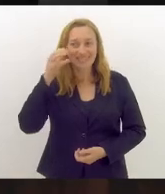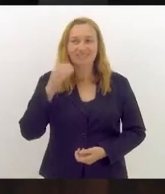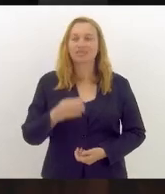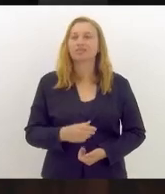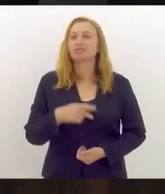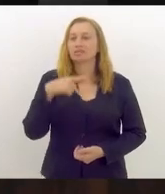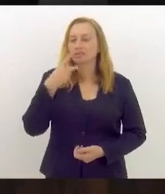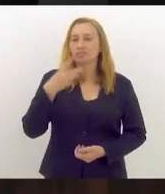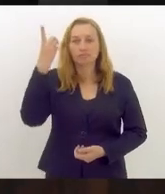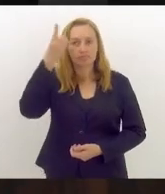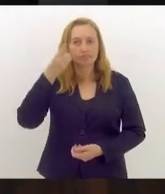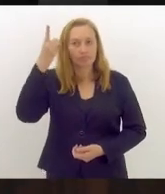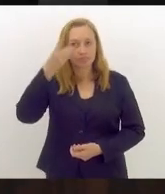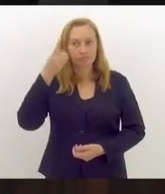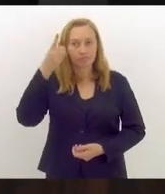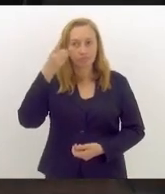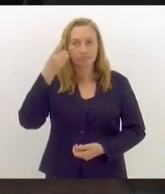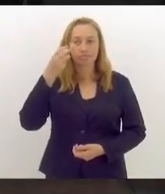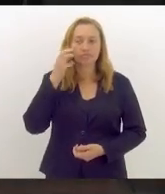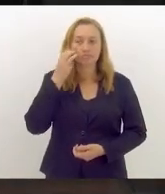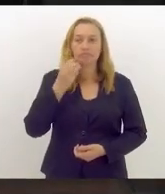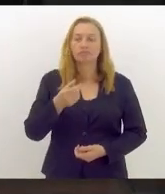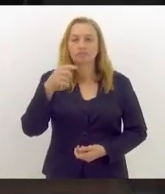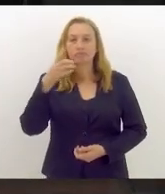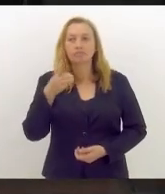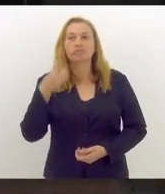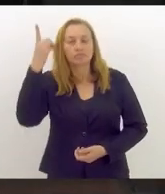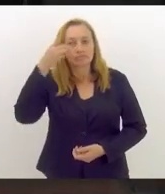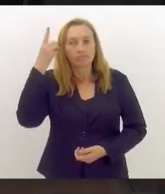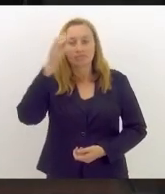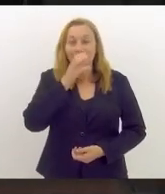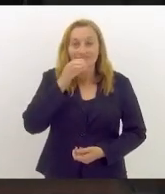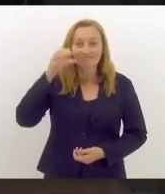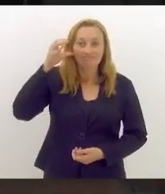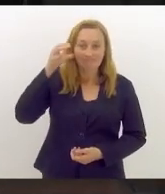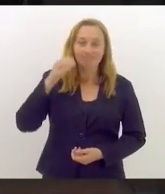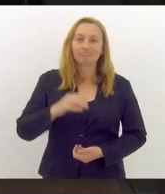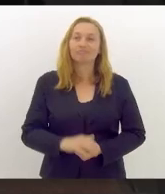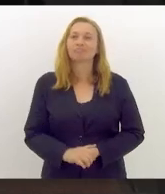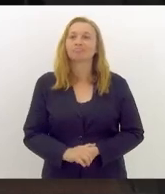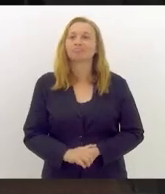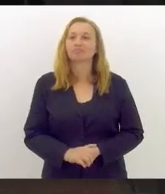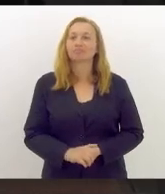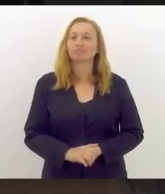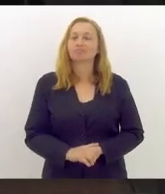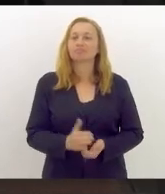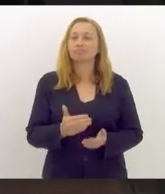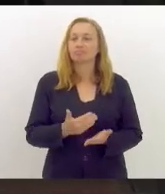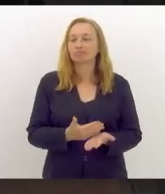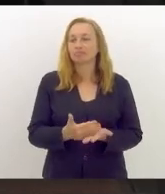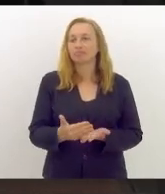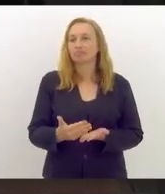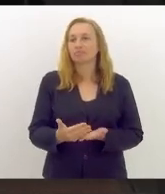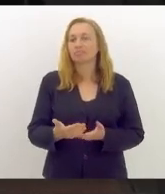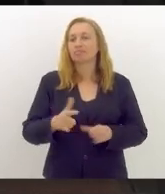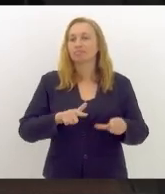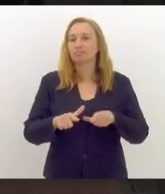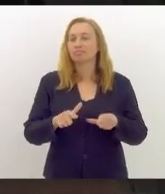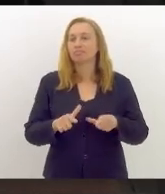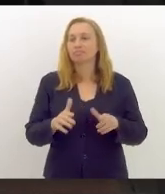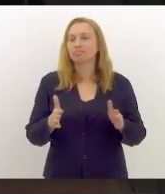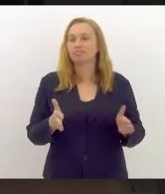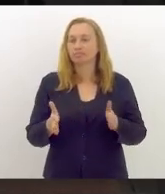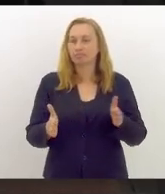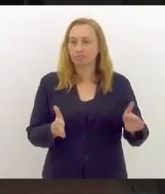palavra o nobre deputado Valdeque. Deputada Sérgio Jordão, que preside este expediente inicial, deputado Luiz